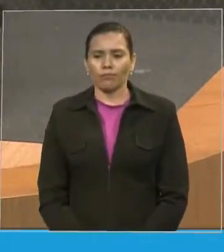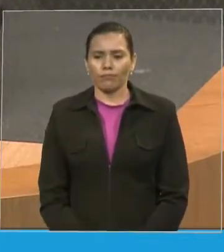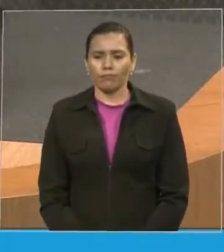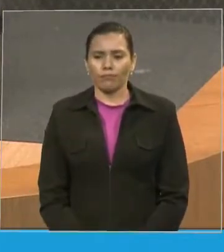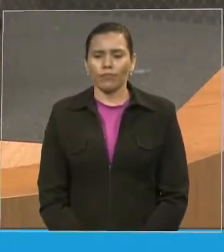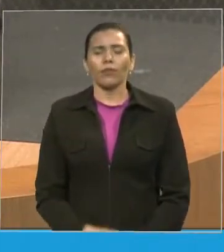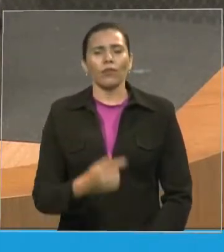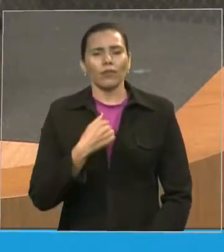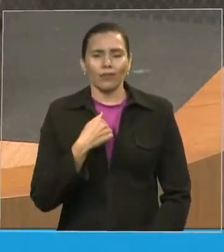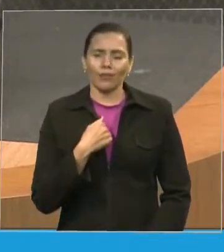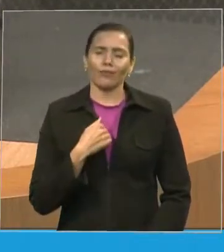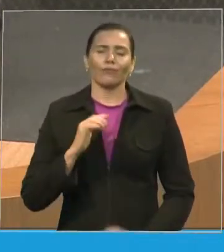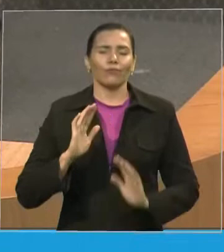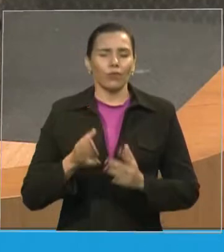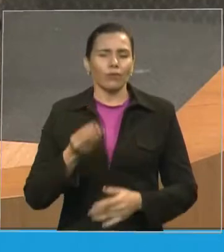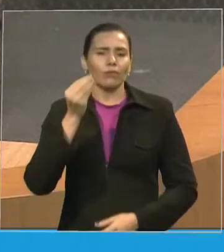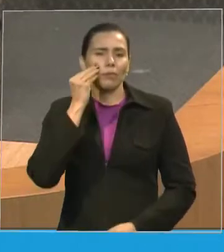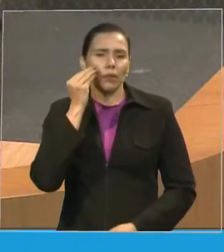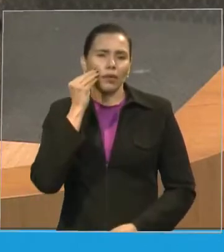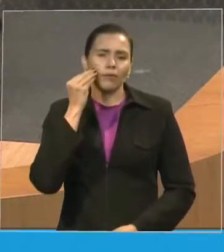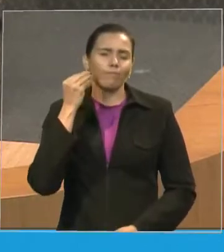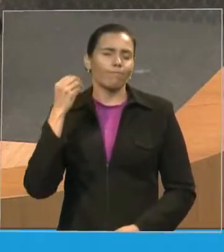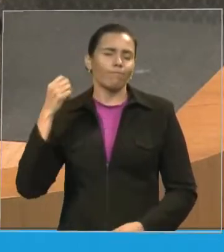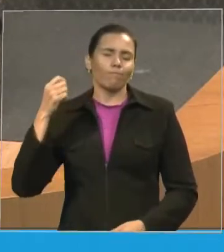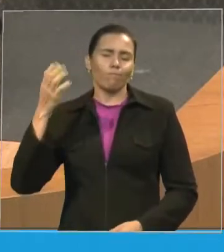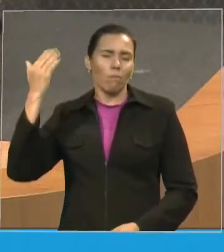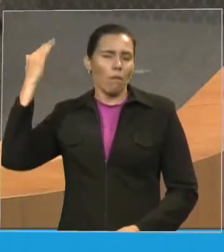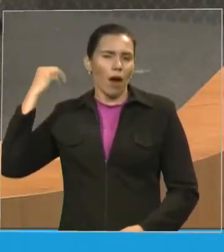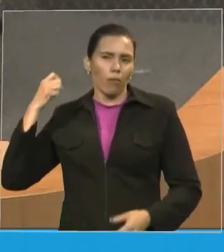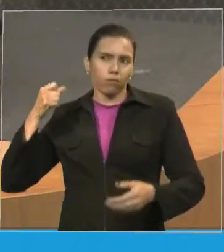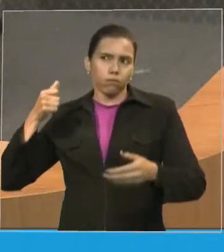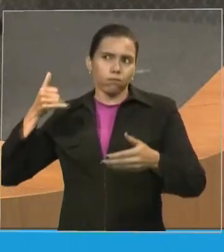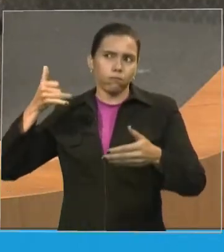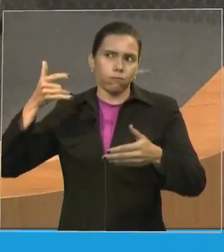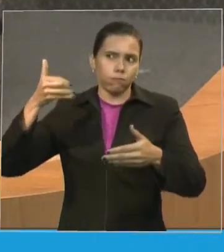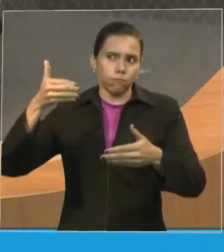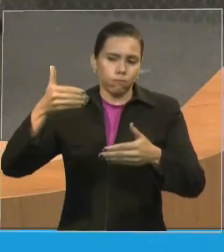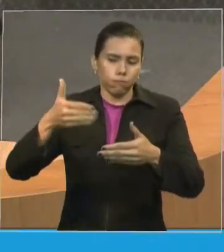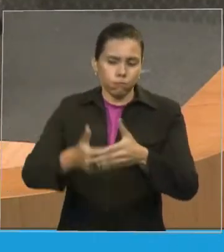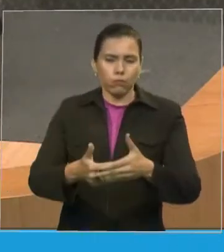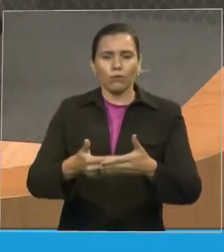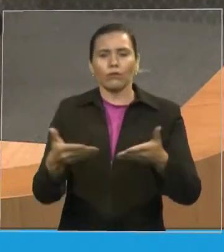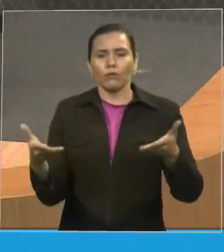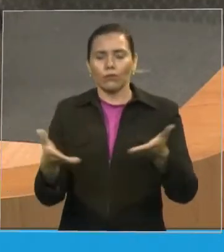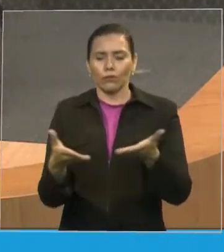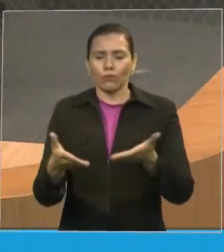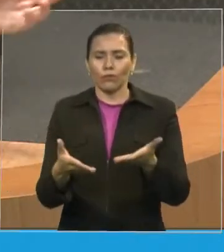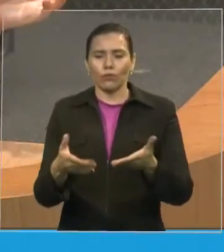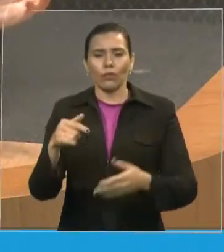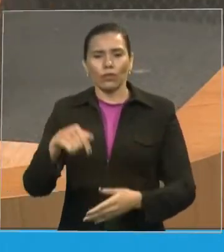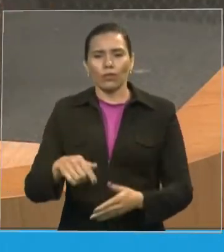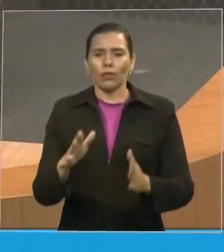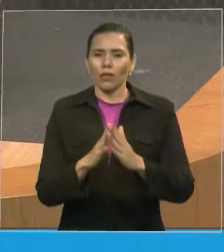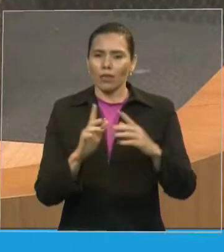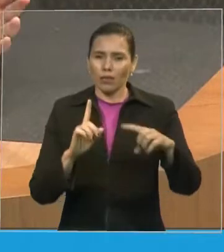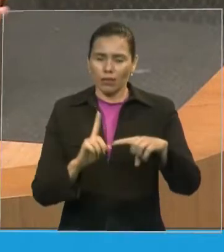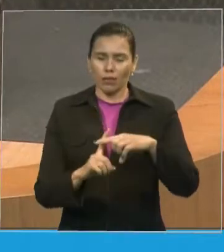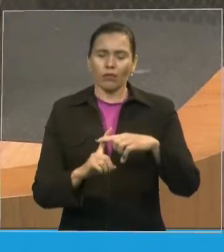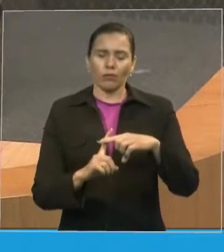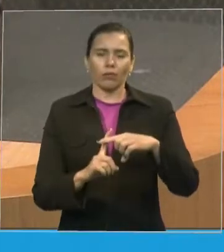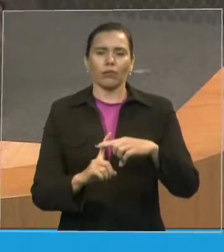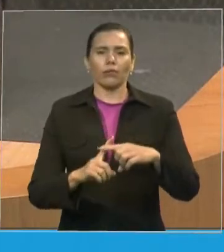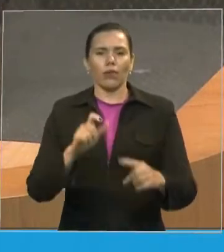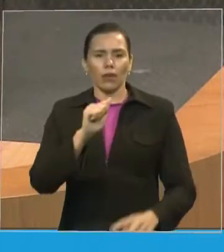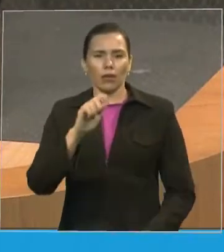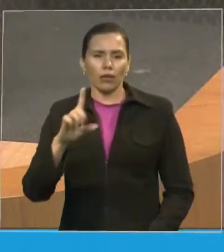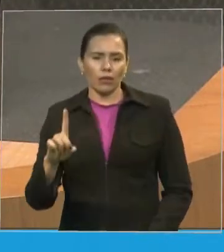participo da história da igreja no Maranhão. Trabalhos com tudo quanto foi feito,